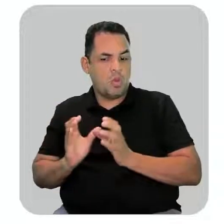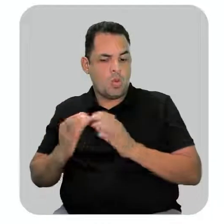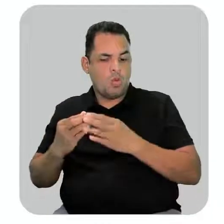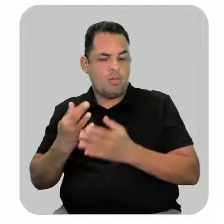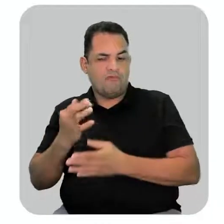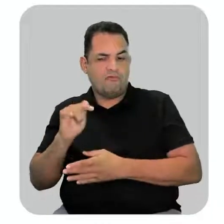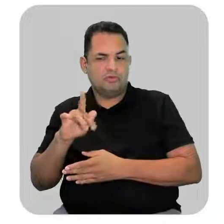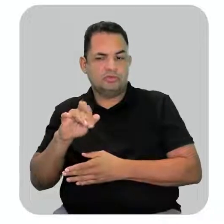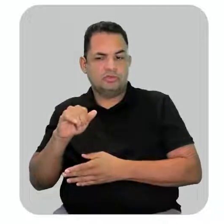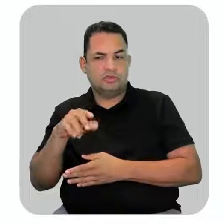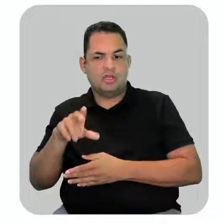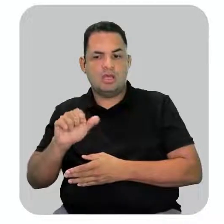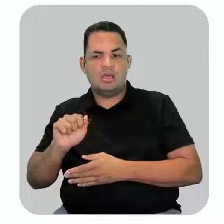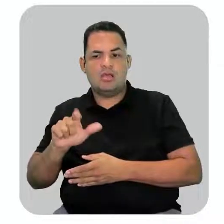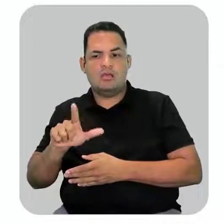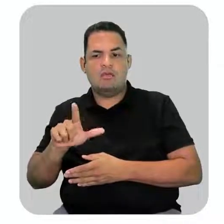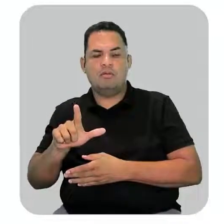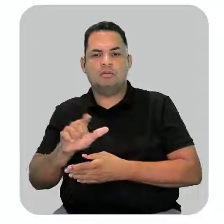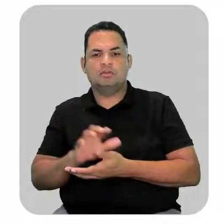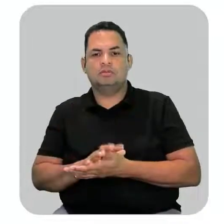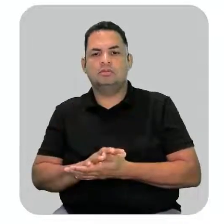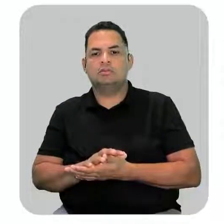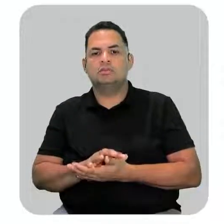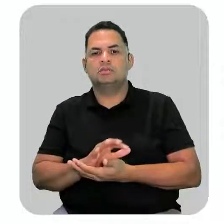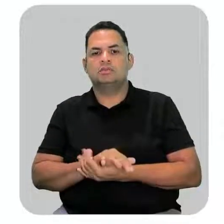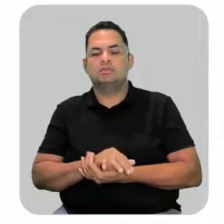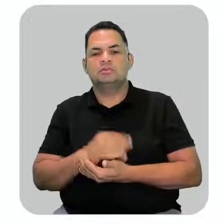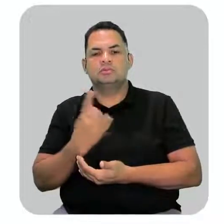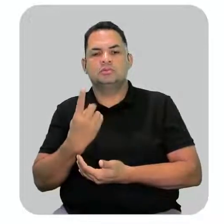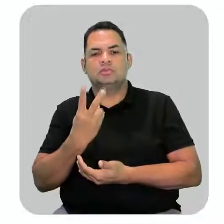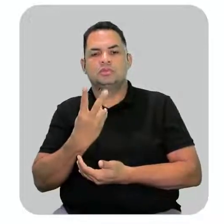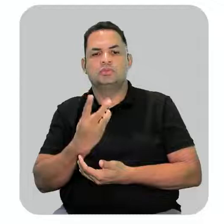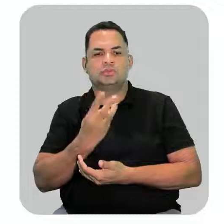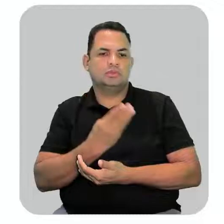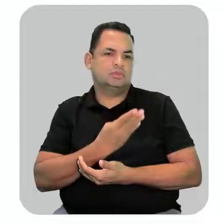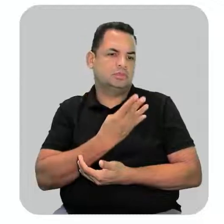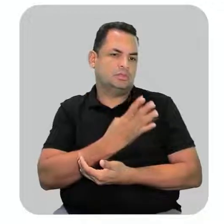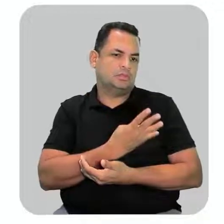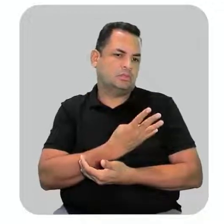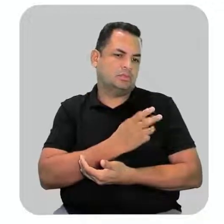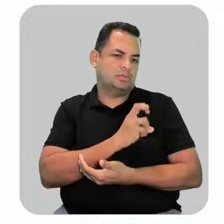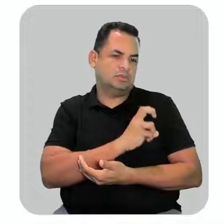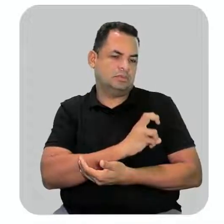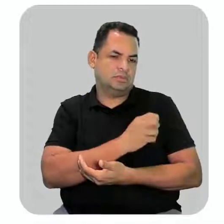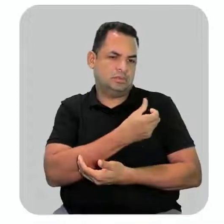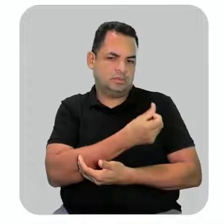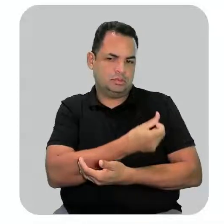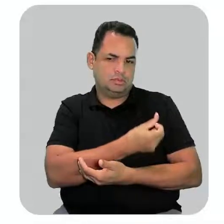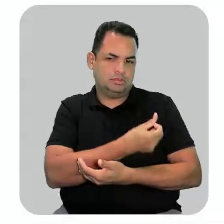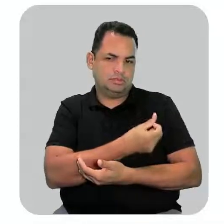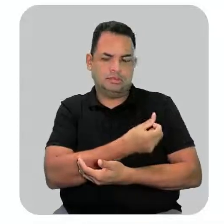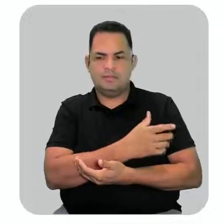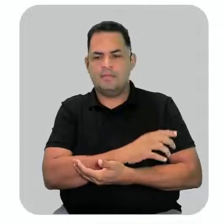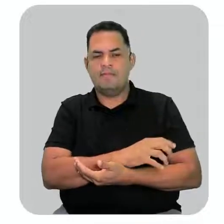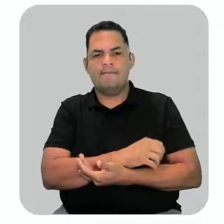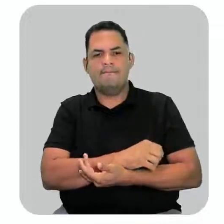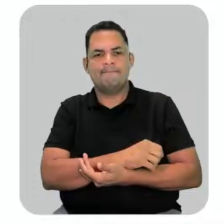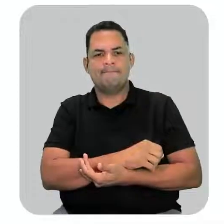ficaria carbono 1, 2, 3, 4, 5, 6.